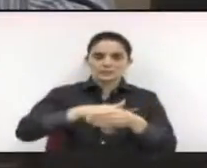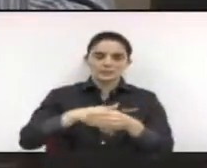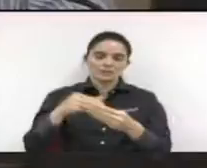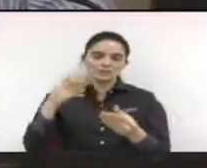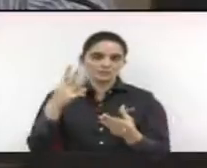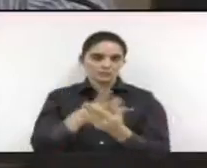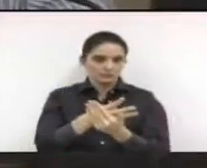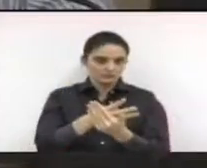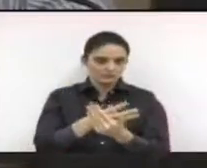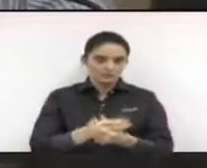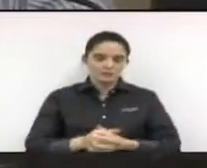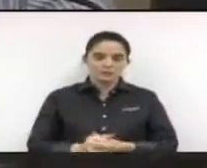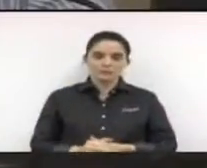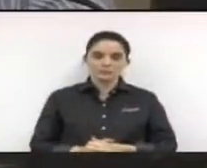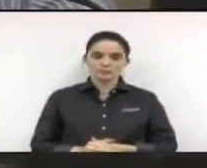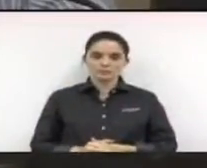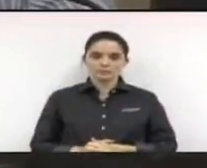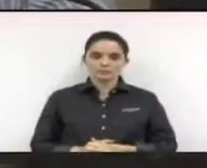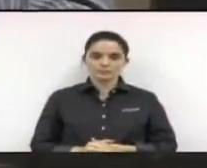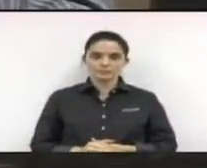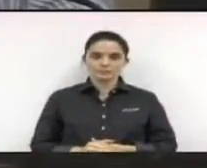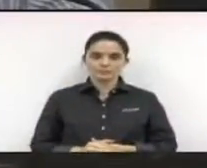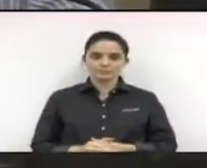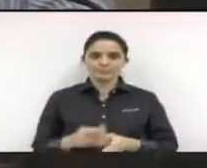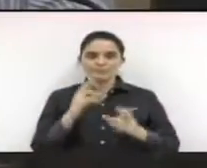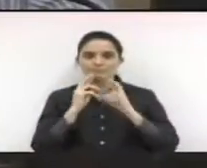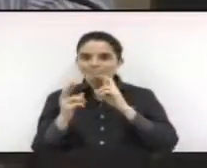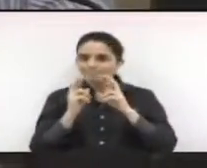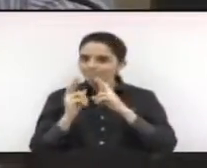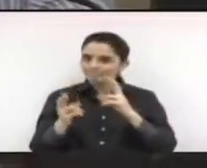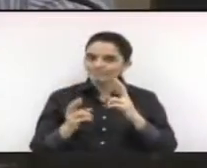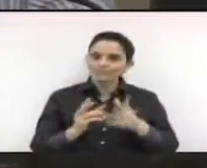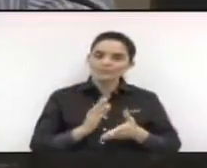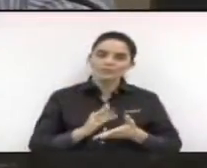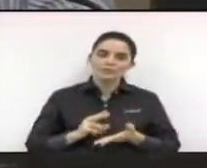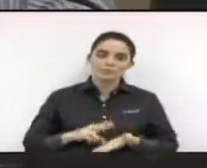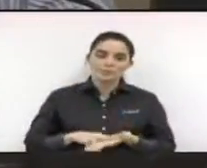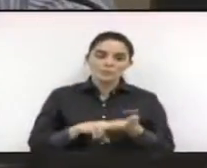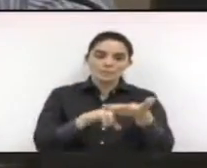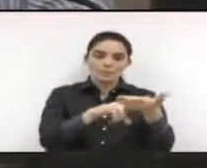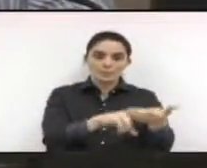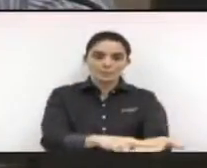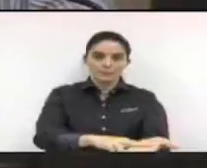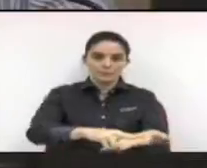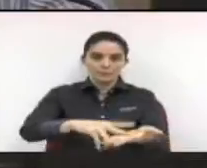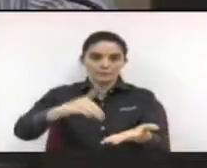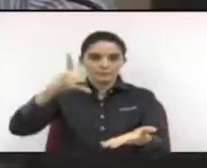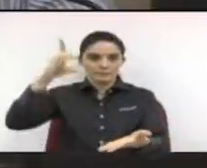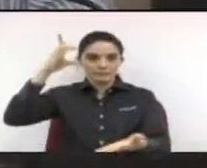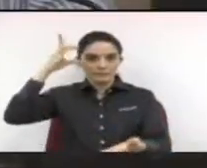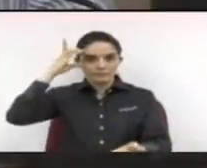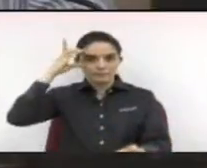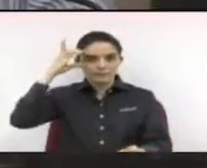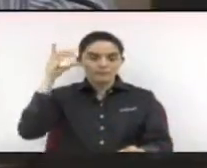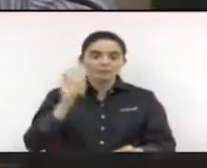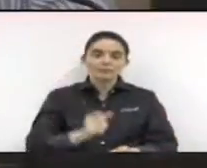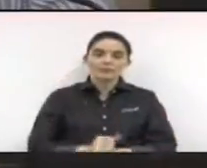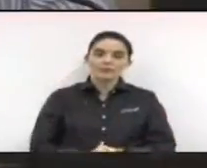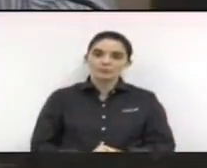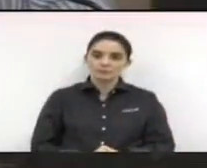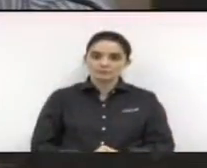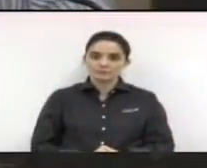apresente moção de protesto a ser encaminhada à Presidente da República Dilma Rousseff.